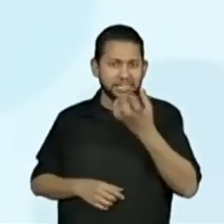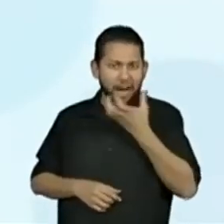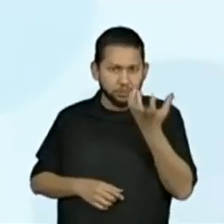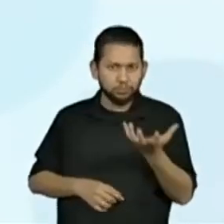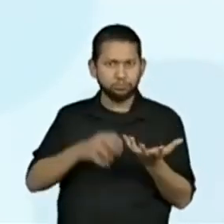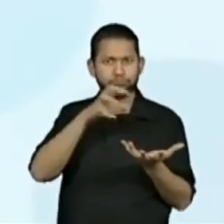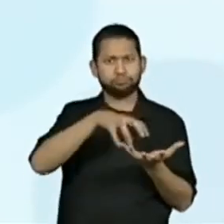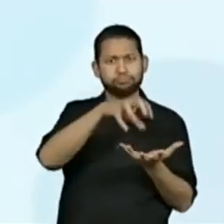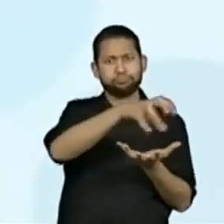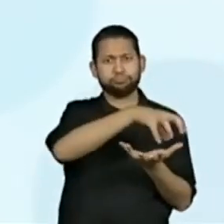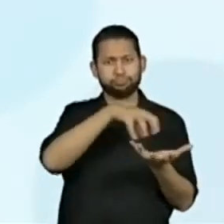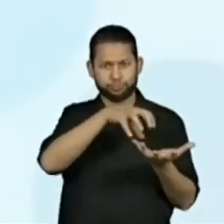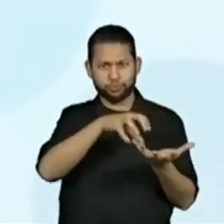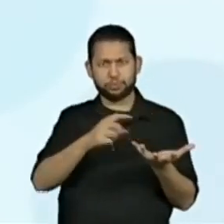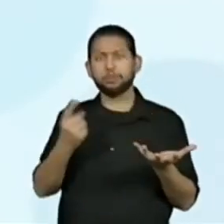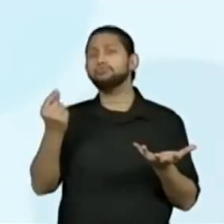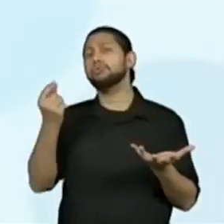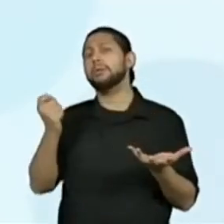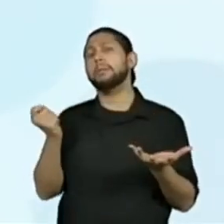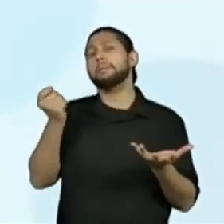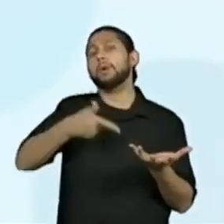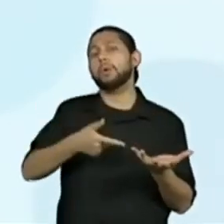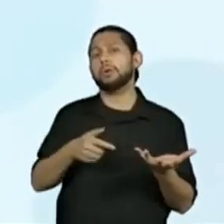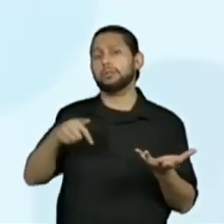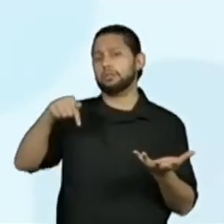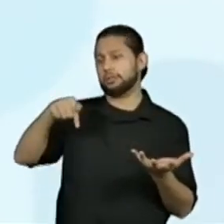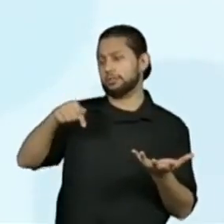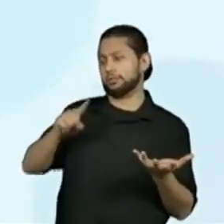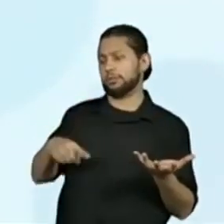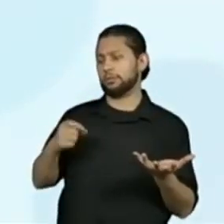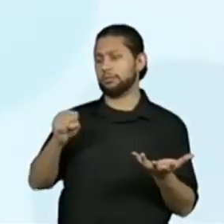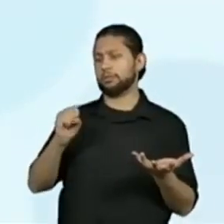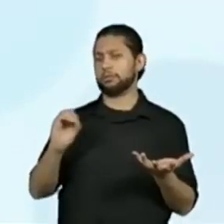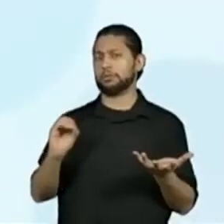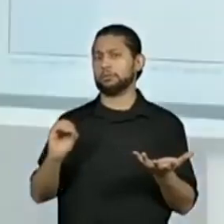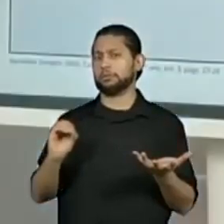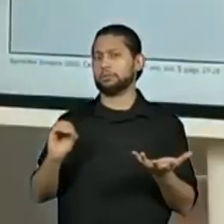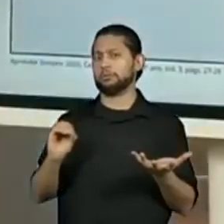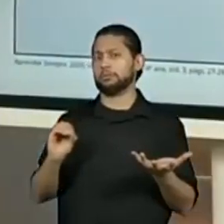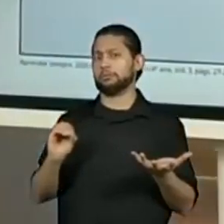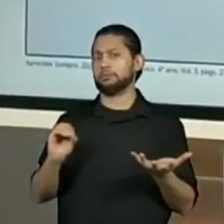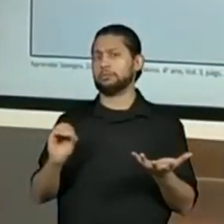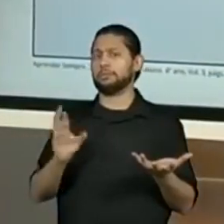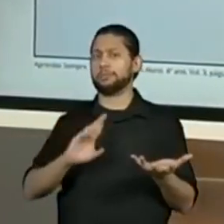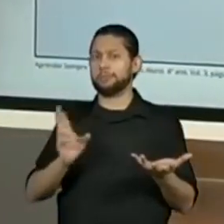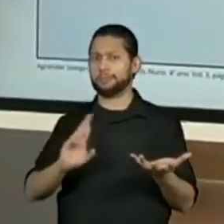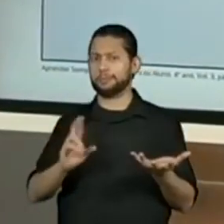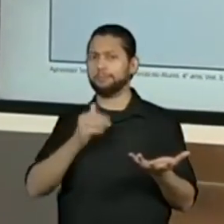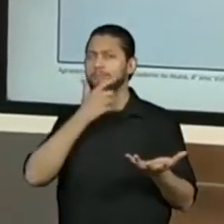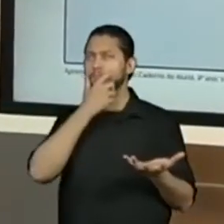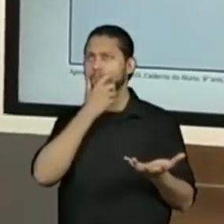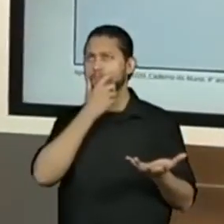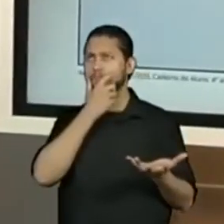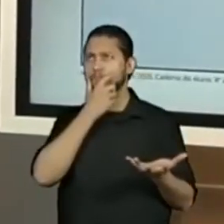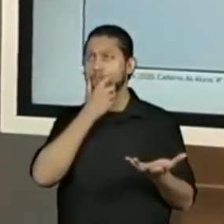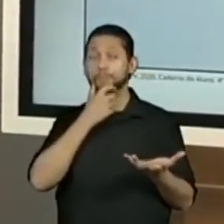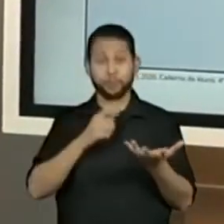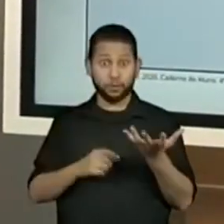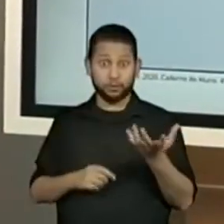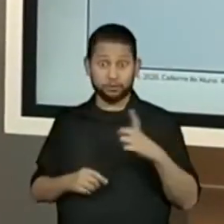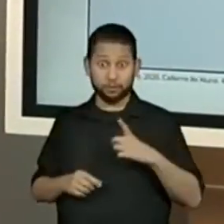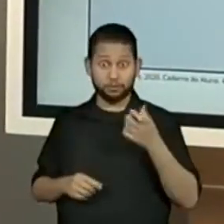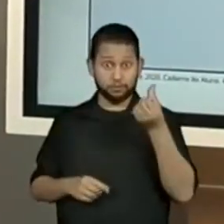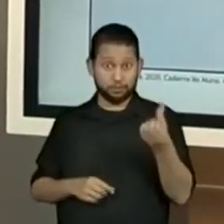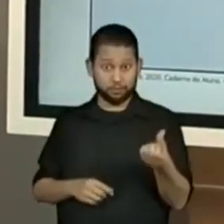maçãs. Vamos lá, aluno do quarto ano, vamos pensar comigo. Ele comprou seis